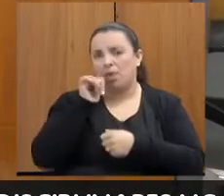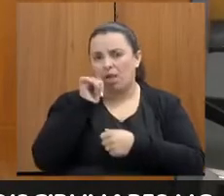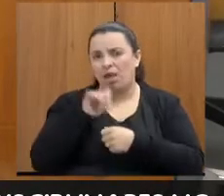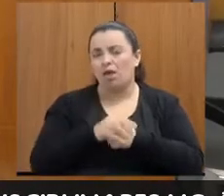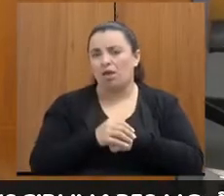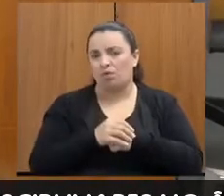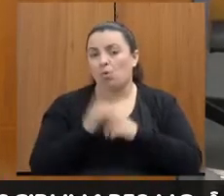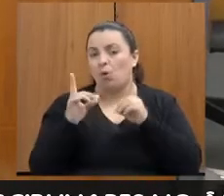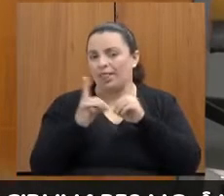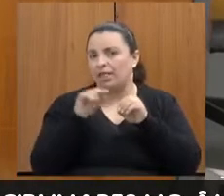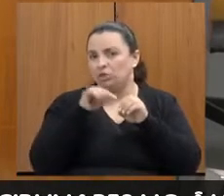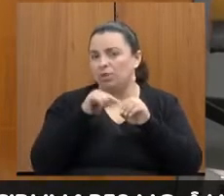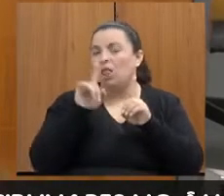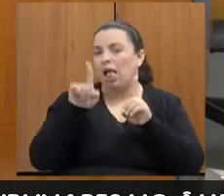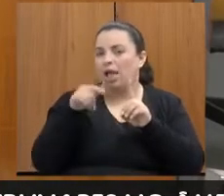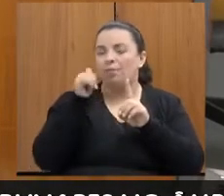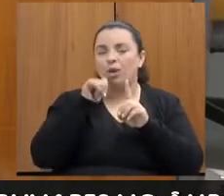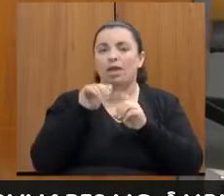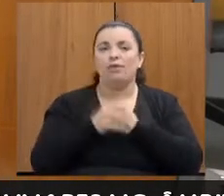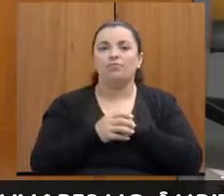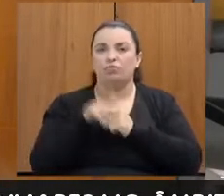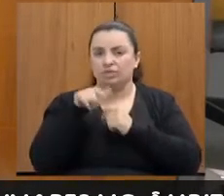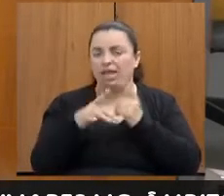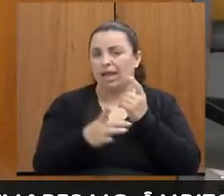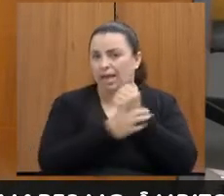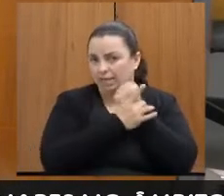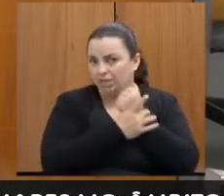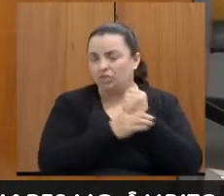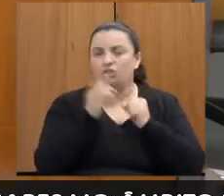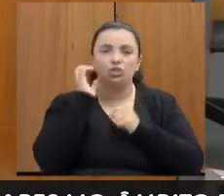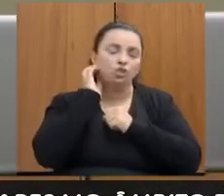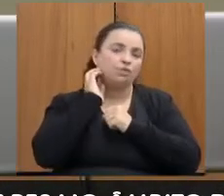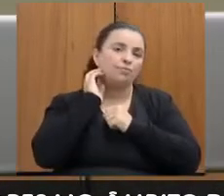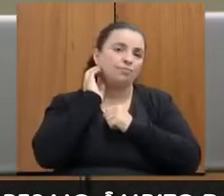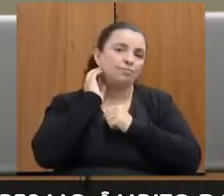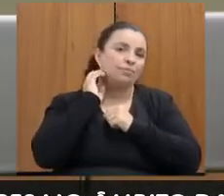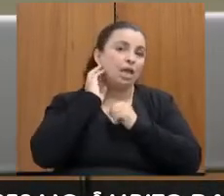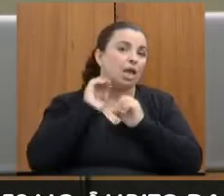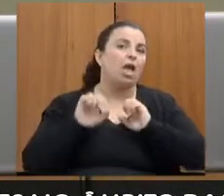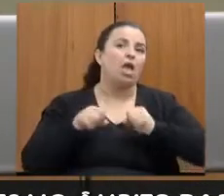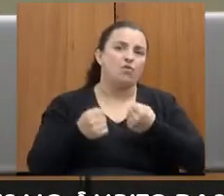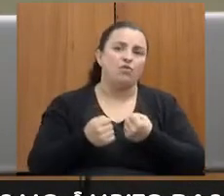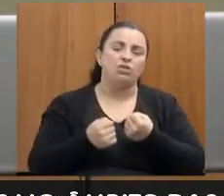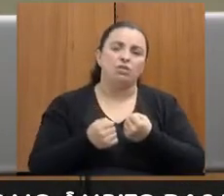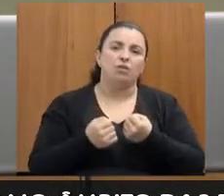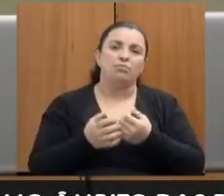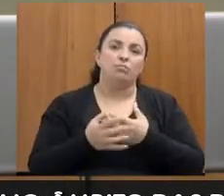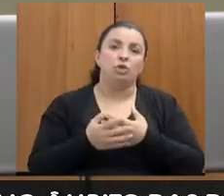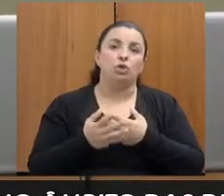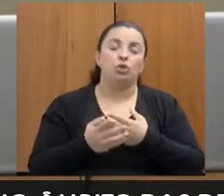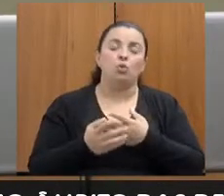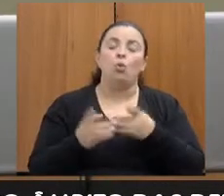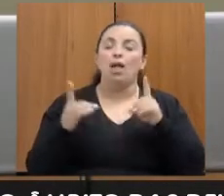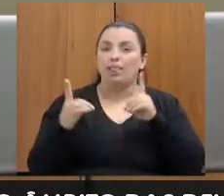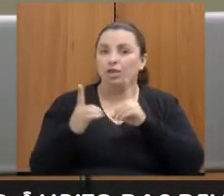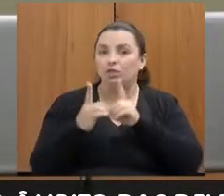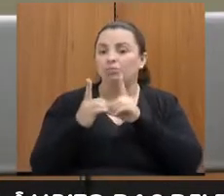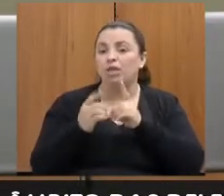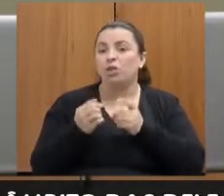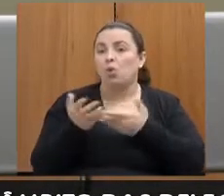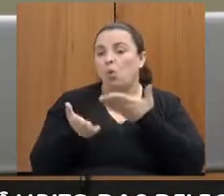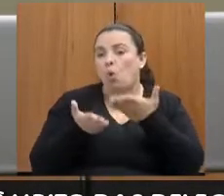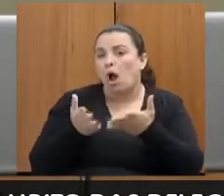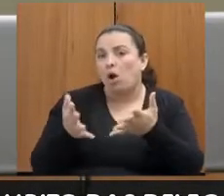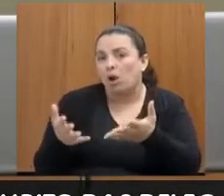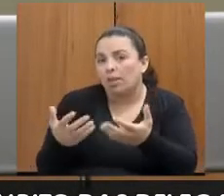Se vocês podem assegurar que o atendimento e acolhimento prestado é